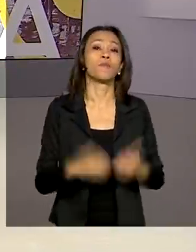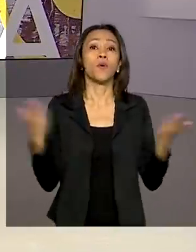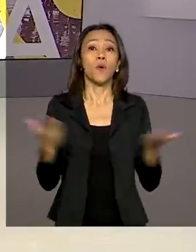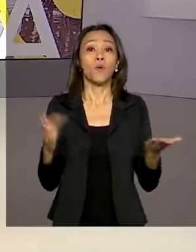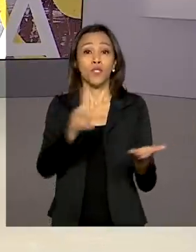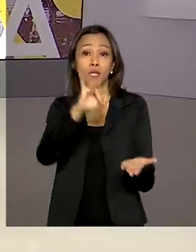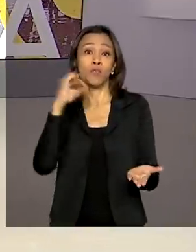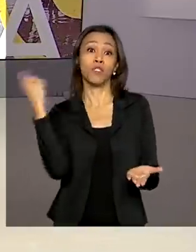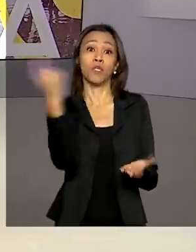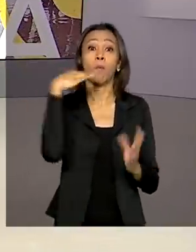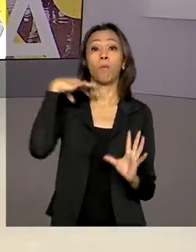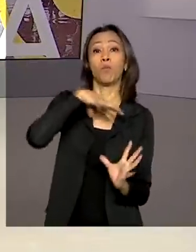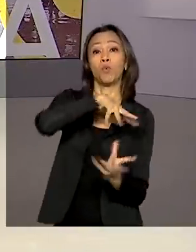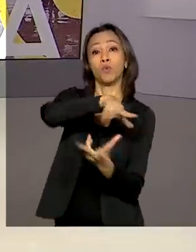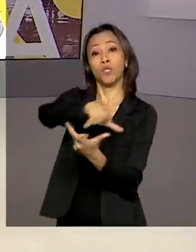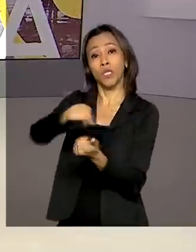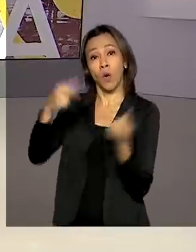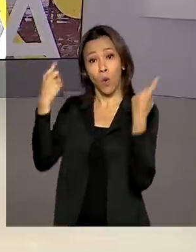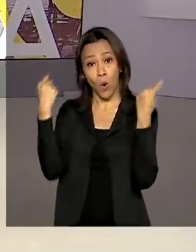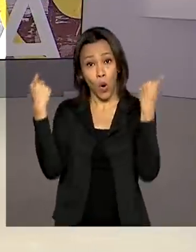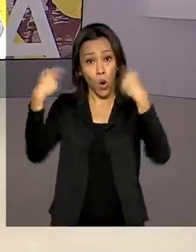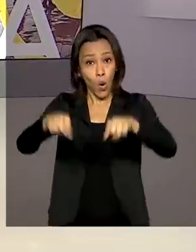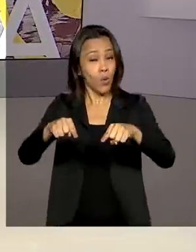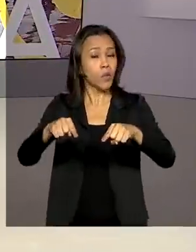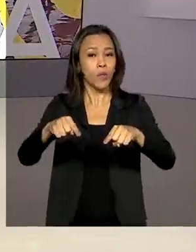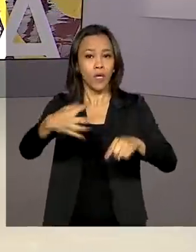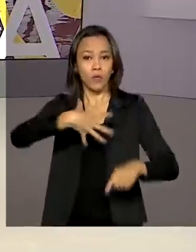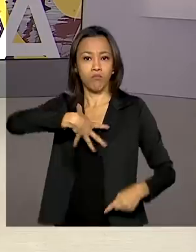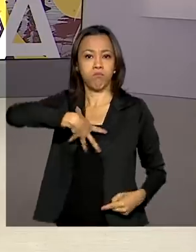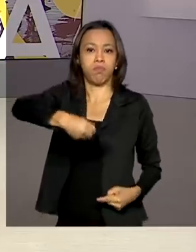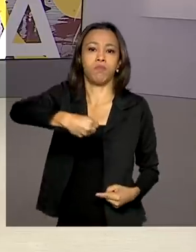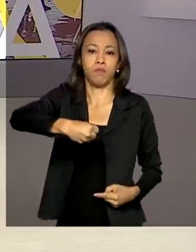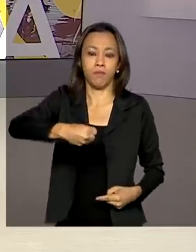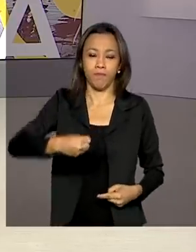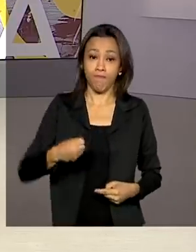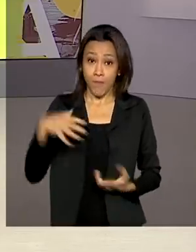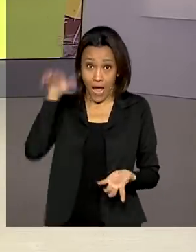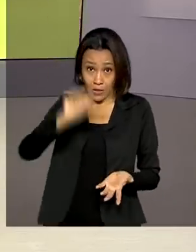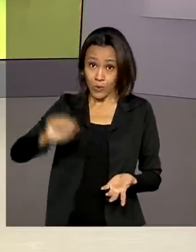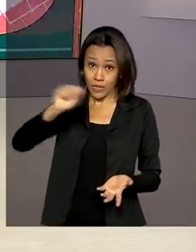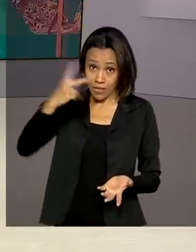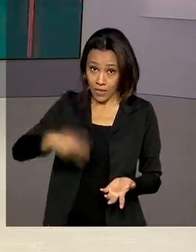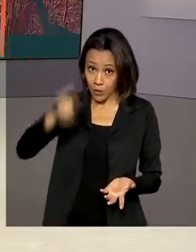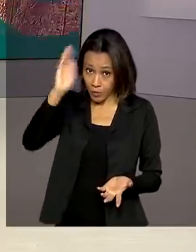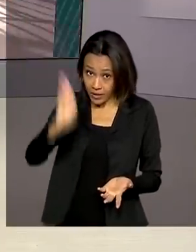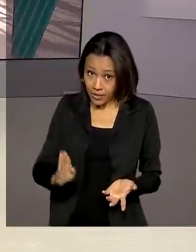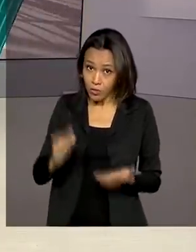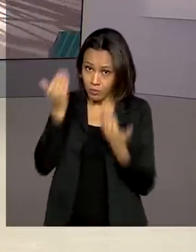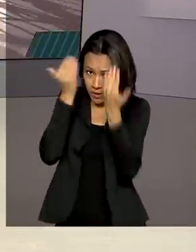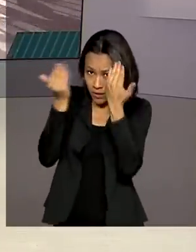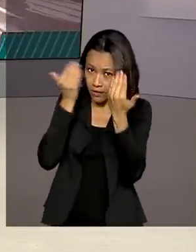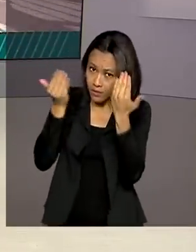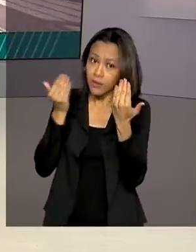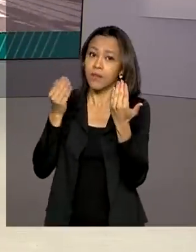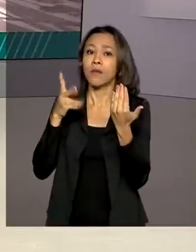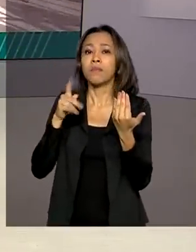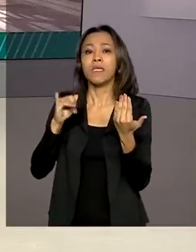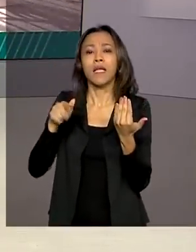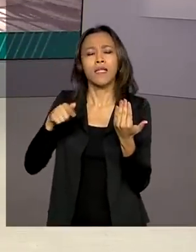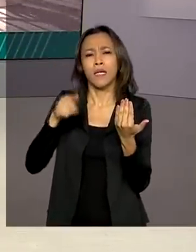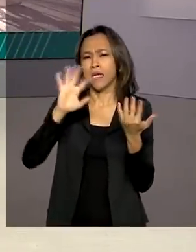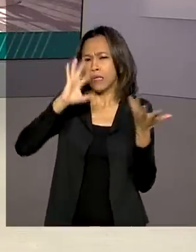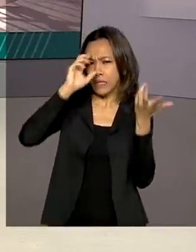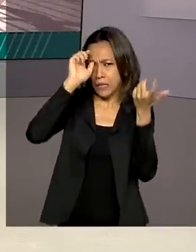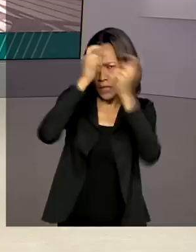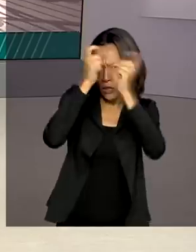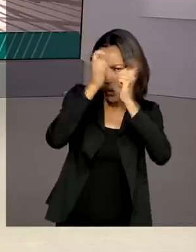mundial de prevenção ao suicídio. Segundo a Associação Brasileira de Psiquiatria, transtornos mentais como a depressão